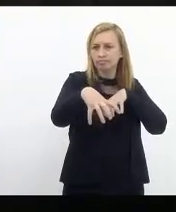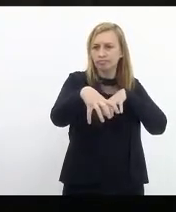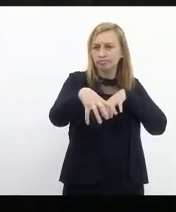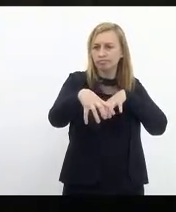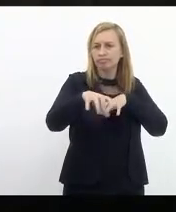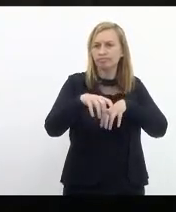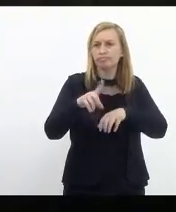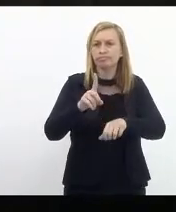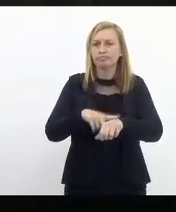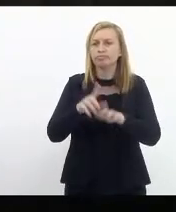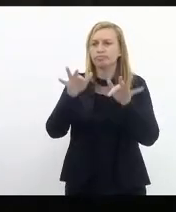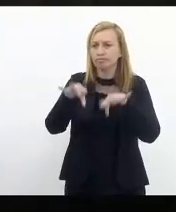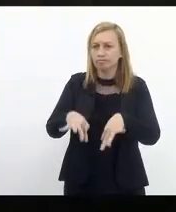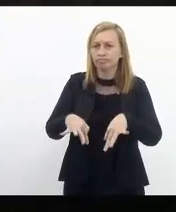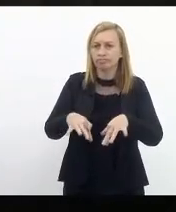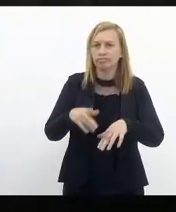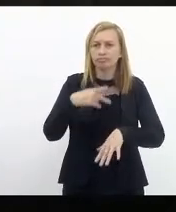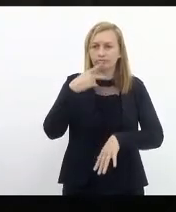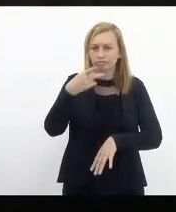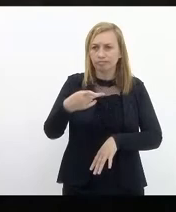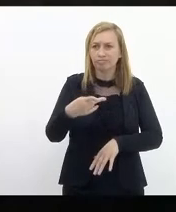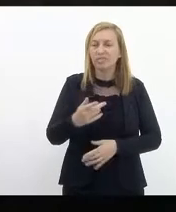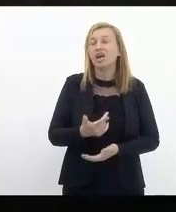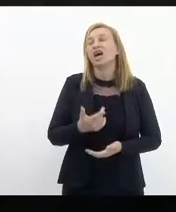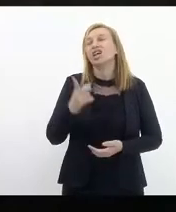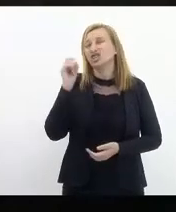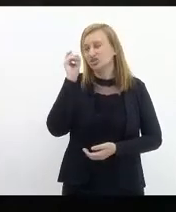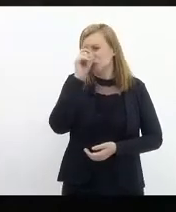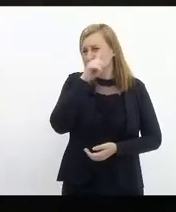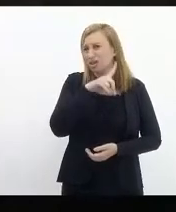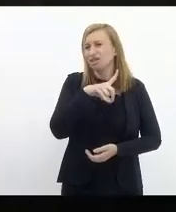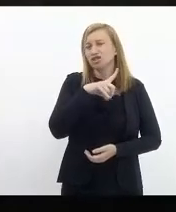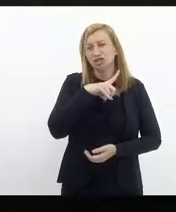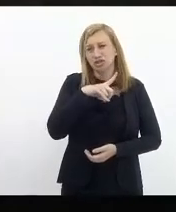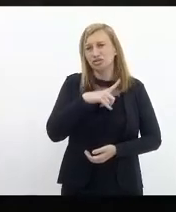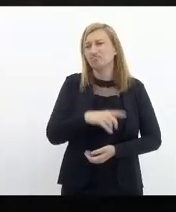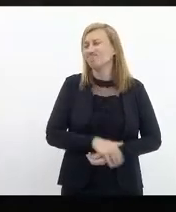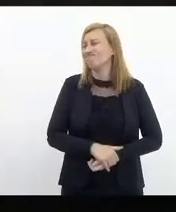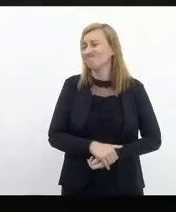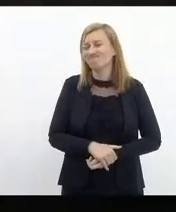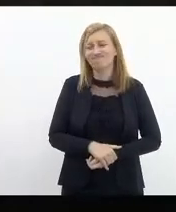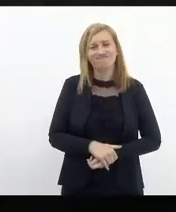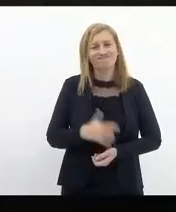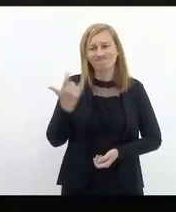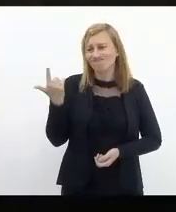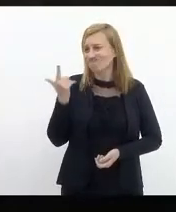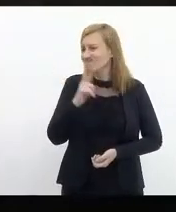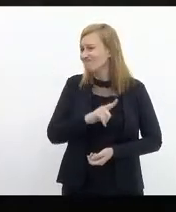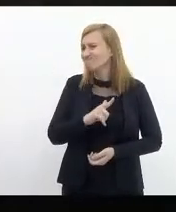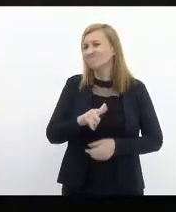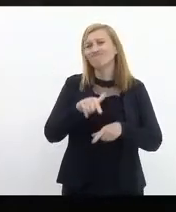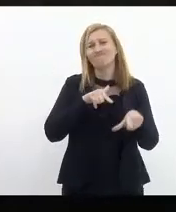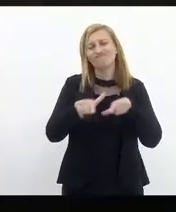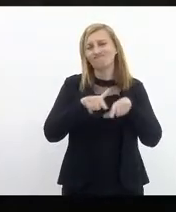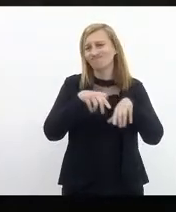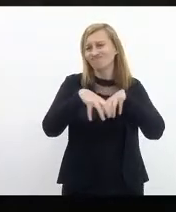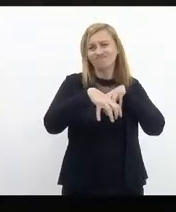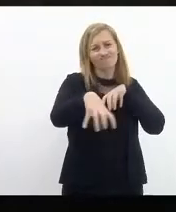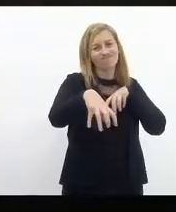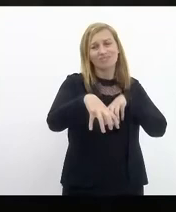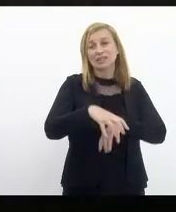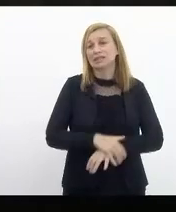expediente final e tive toda a dificuldade que estou tendo para trabalhar remotamente.